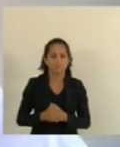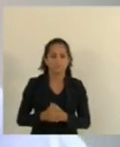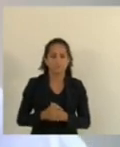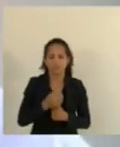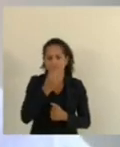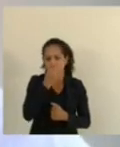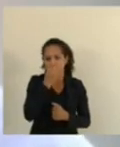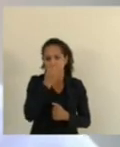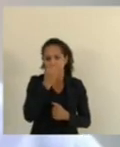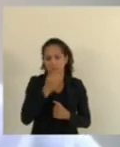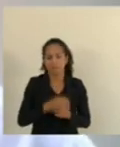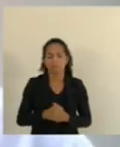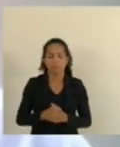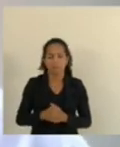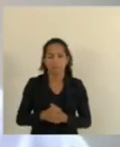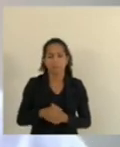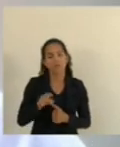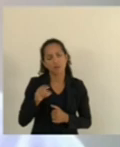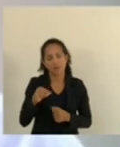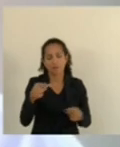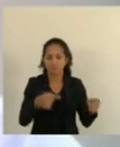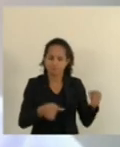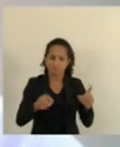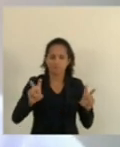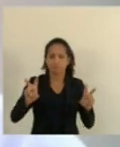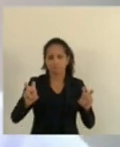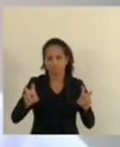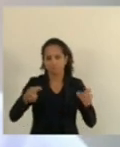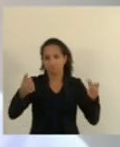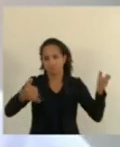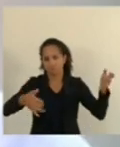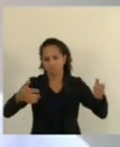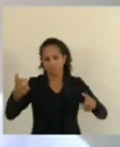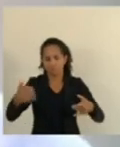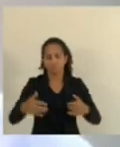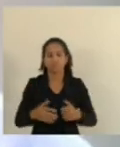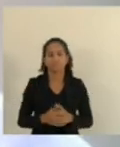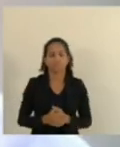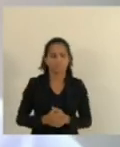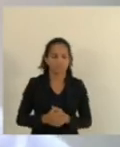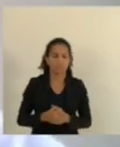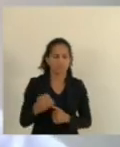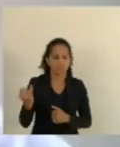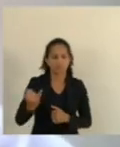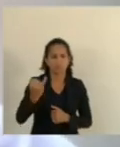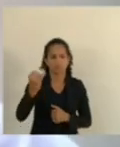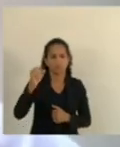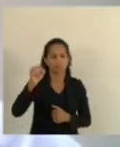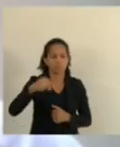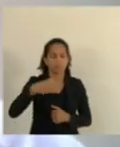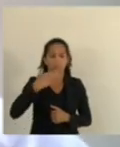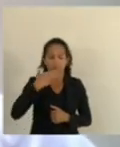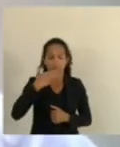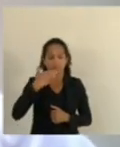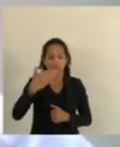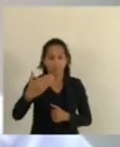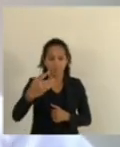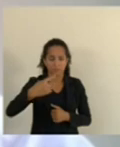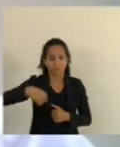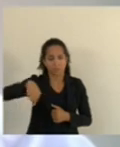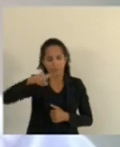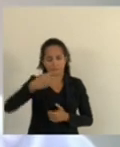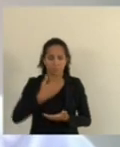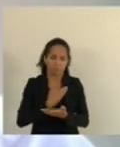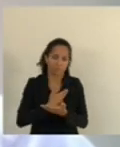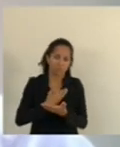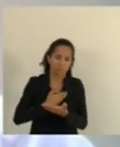Então Essa é A discussão Sobre a matéria Extremamente Importante Eu peço Aos nossos Pares